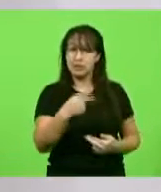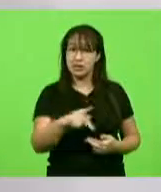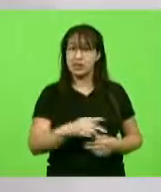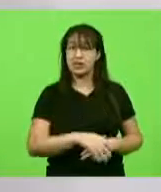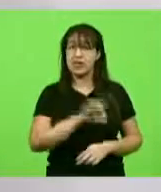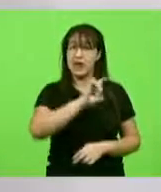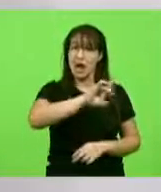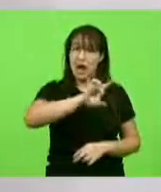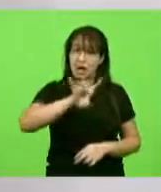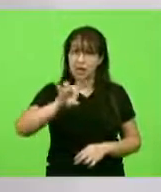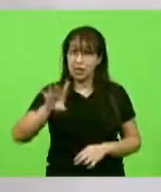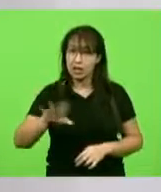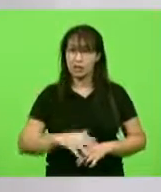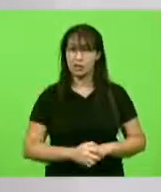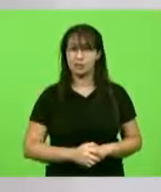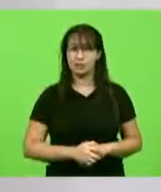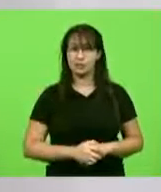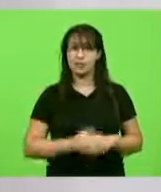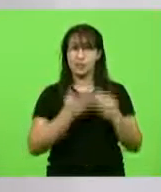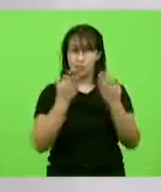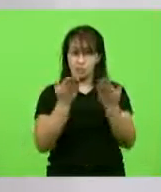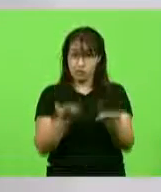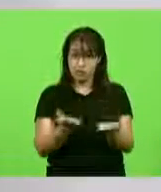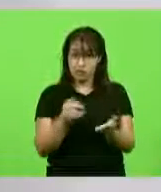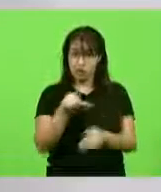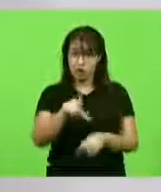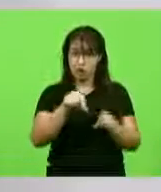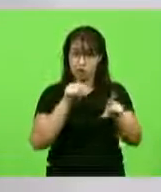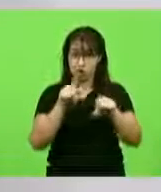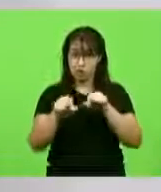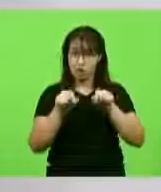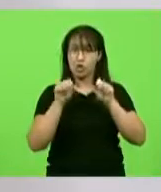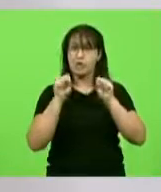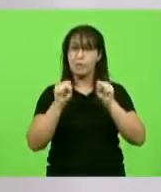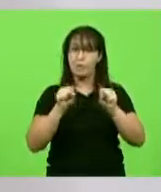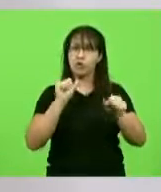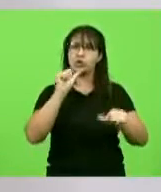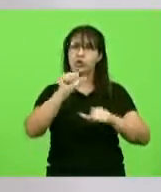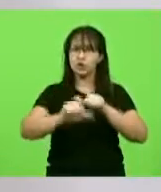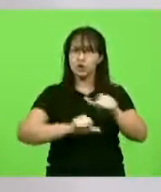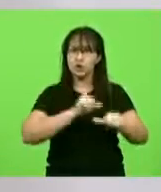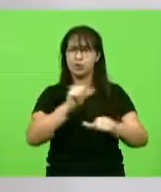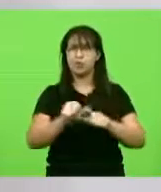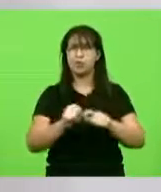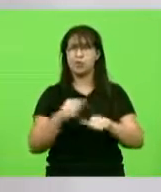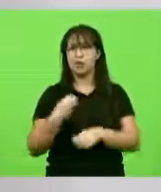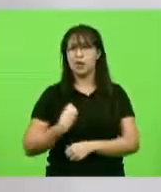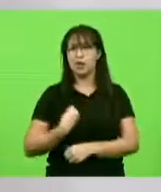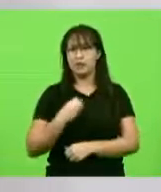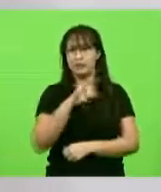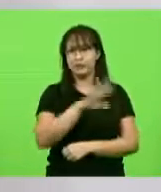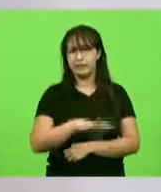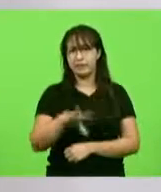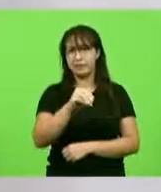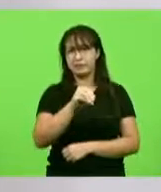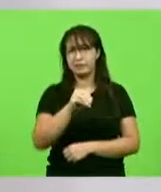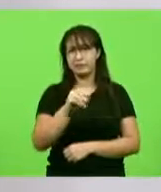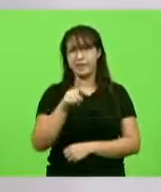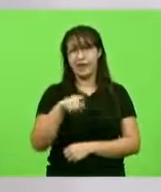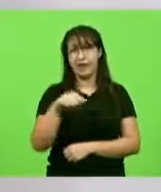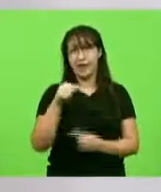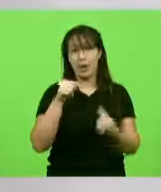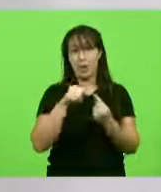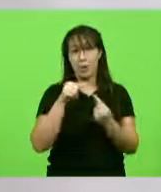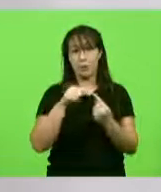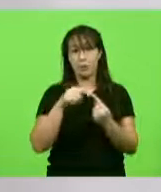que são as suas escolhas que podem transformar suas vidas. Assim é a política. Lá